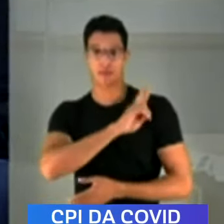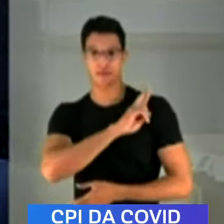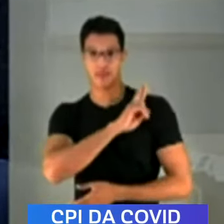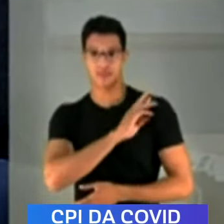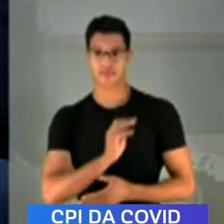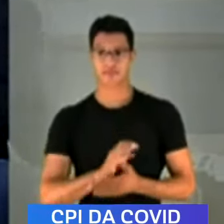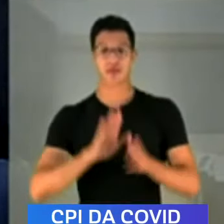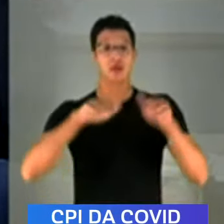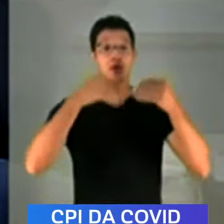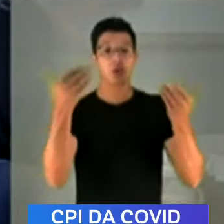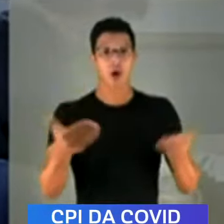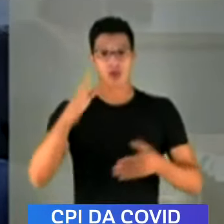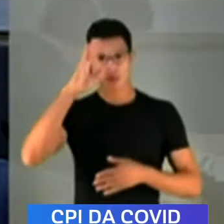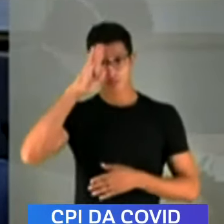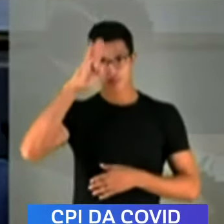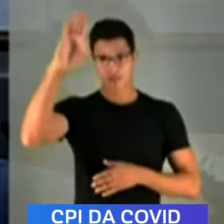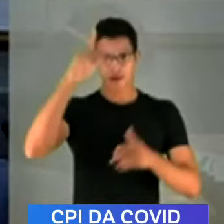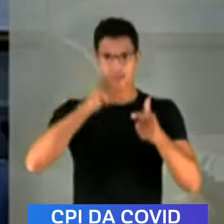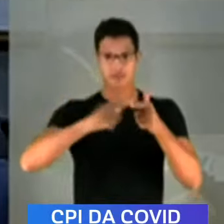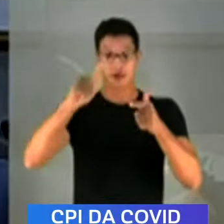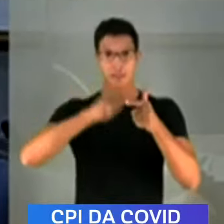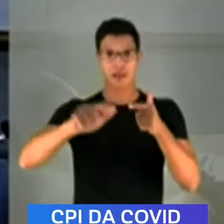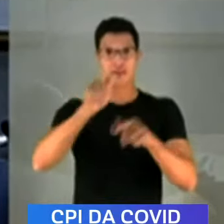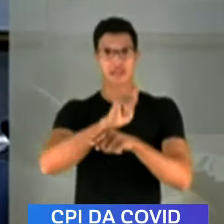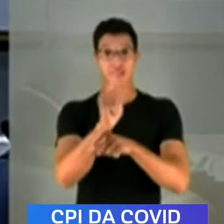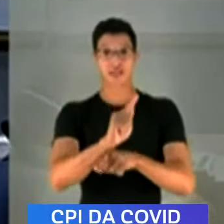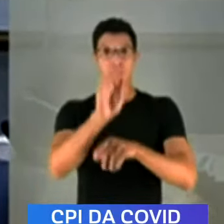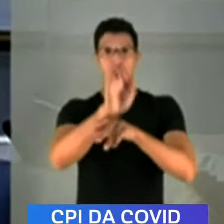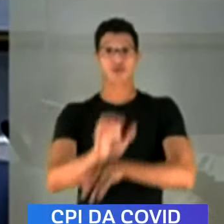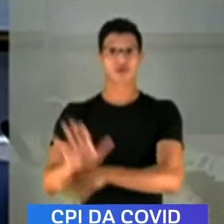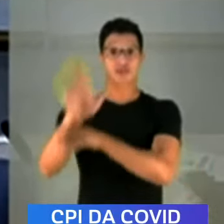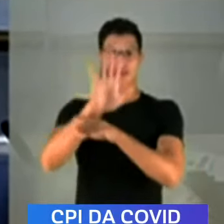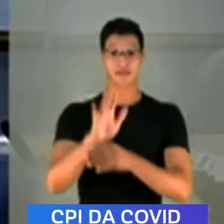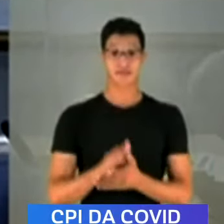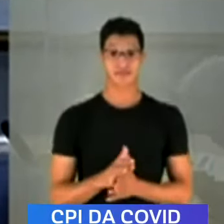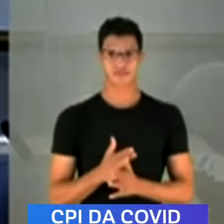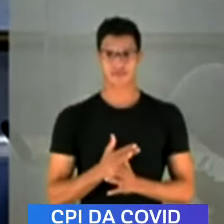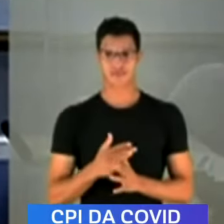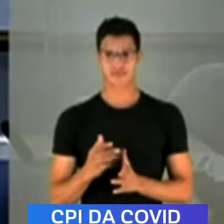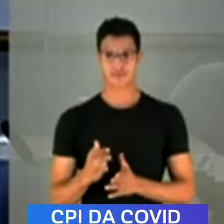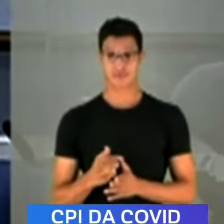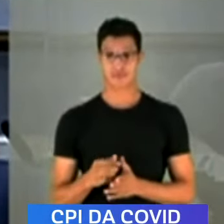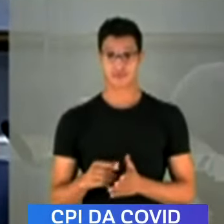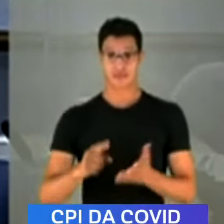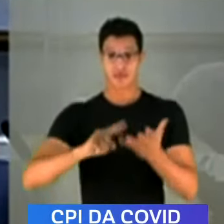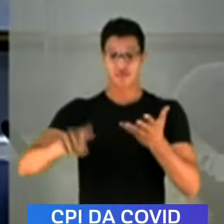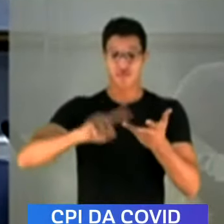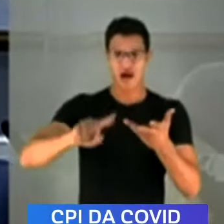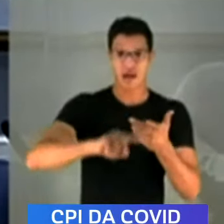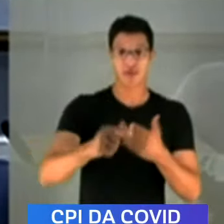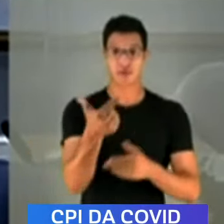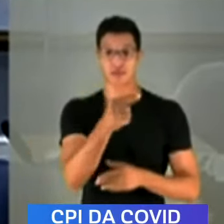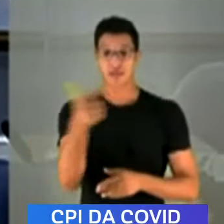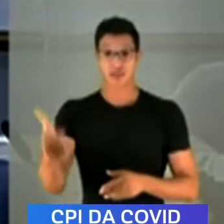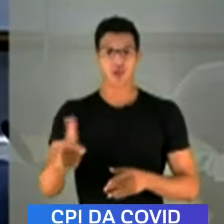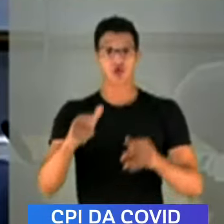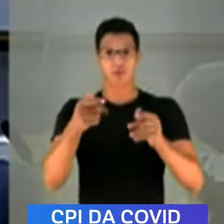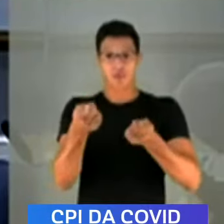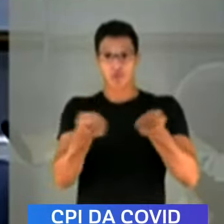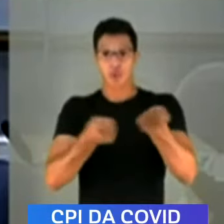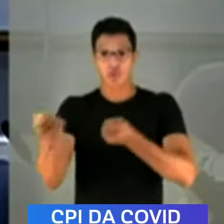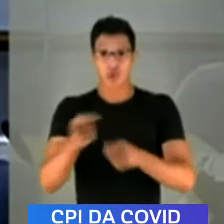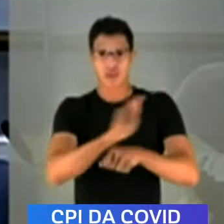Quais eram os principais problemas de gestão daquele Estado? Vários. A gente não tinha um controle,